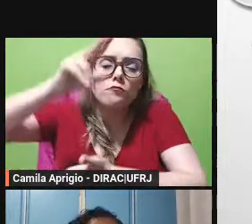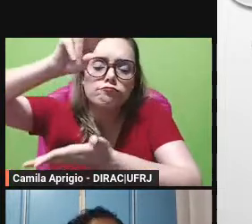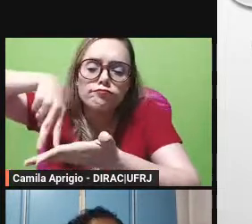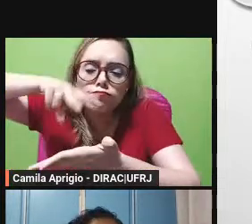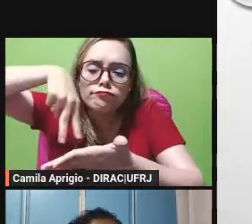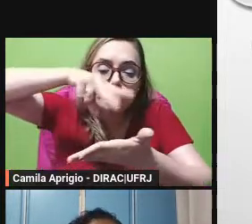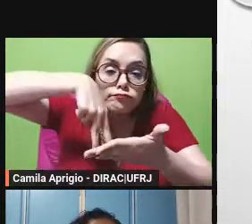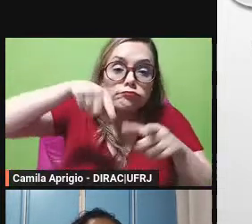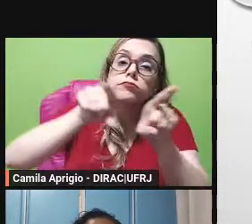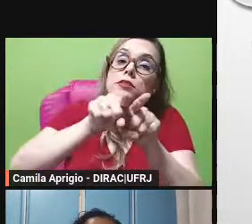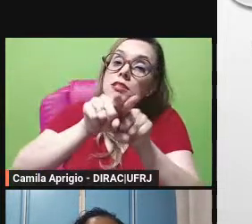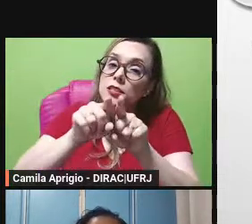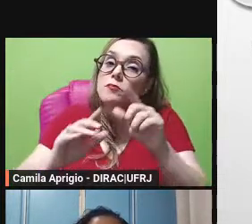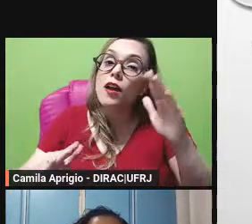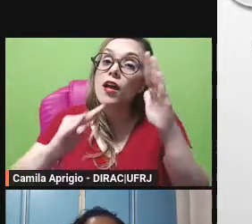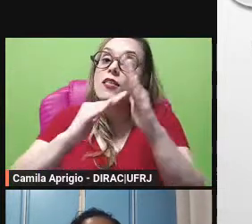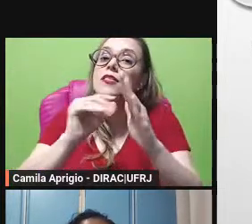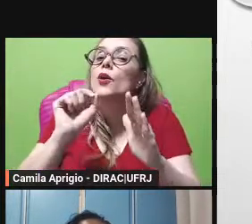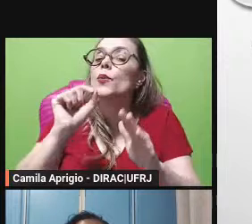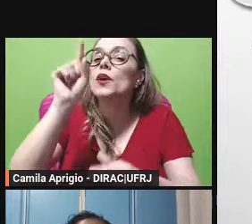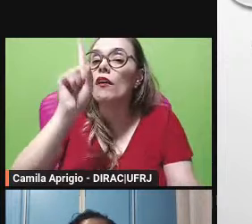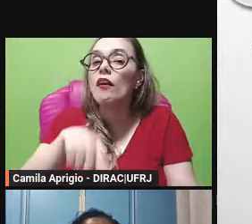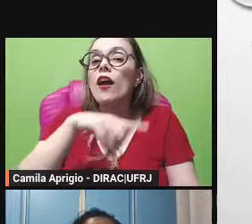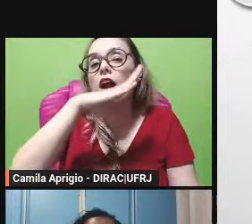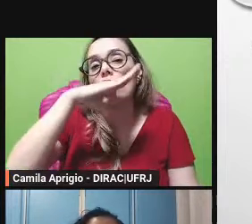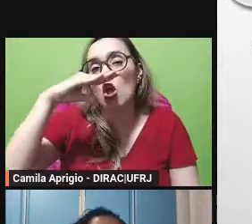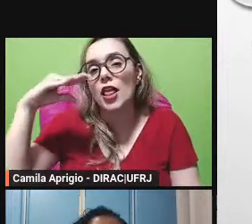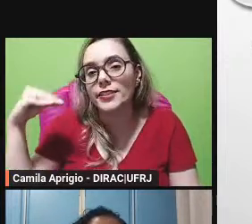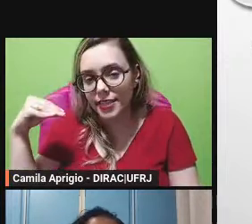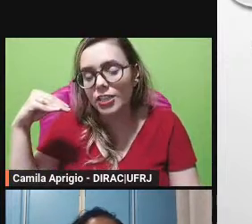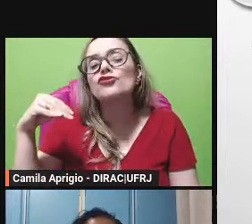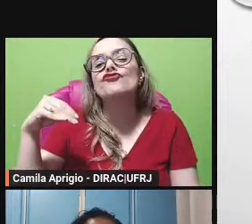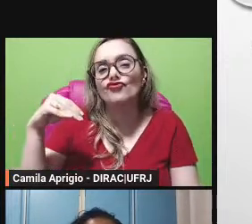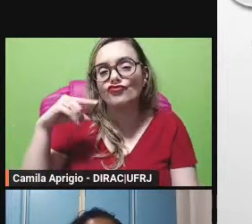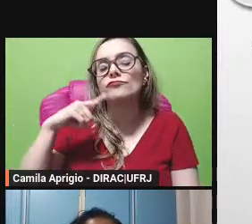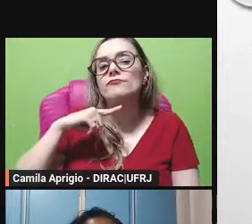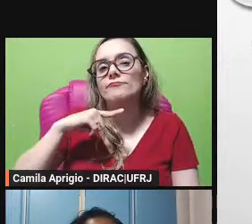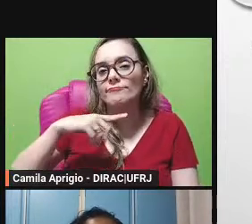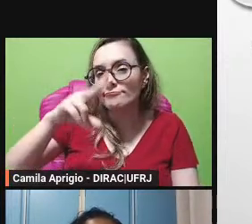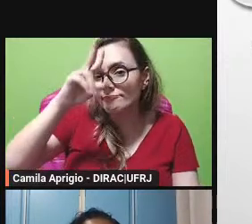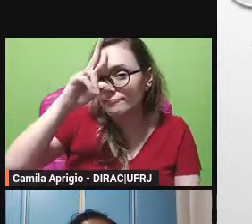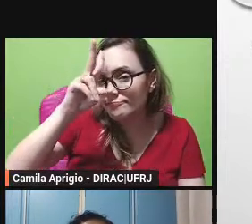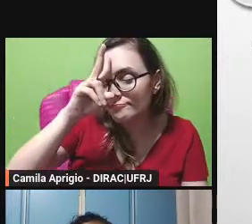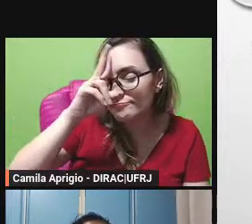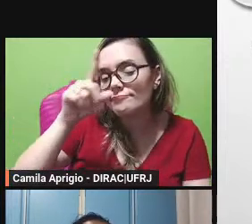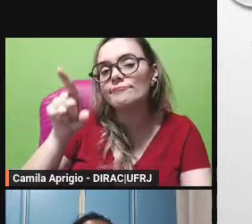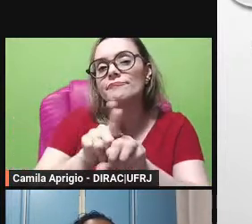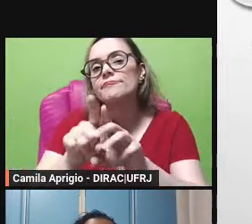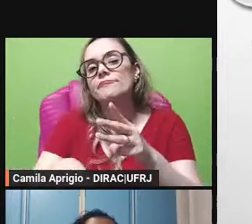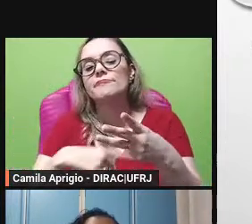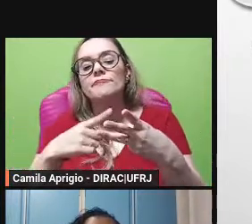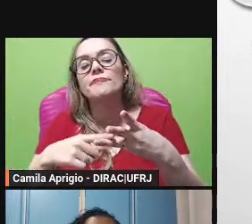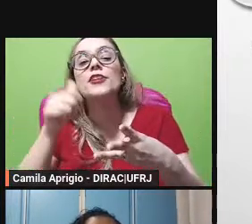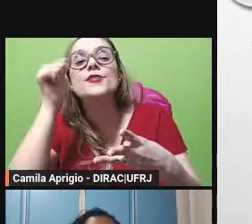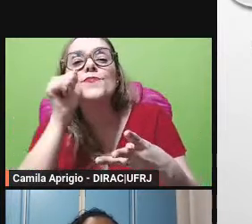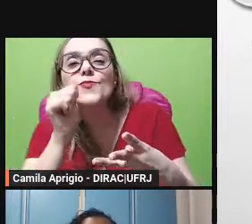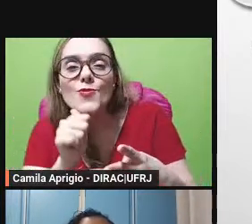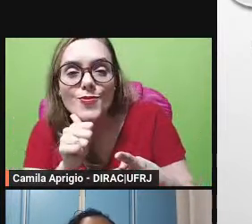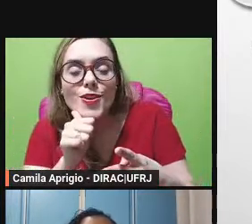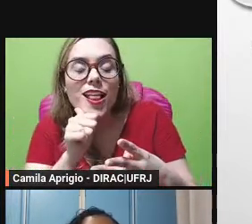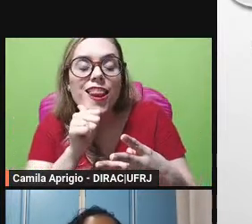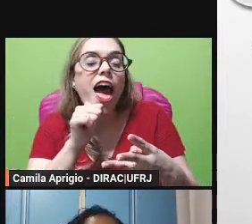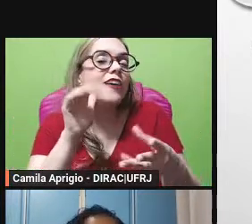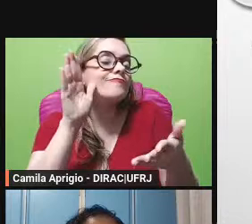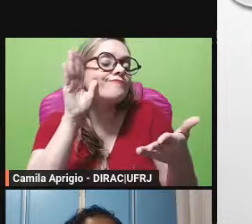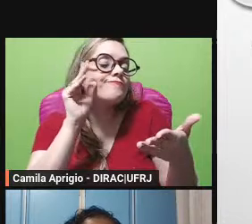adolescentes chega às mulheres há uma diversificação do público e começa a haver uma necessidade